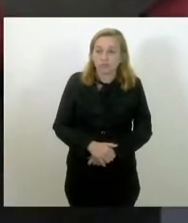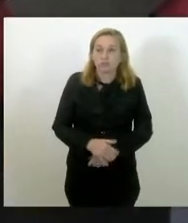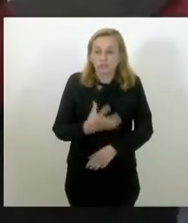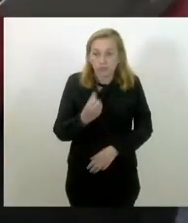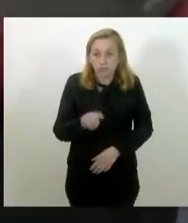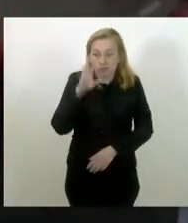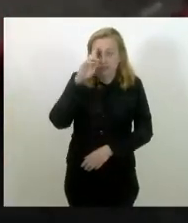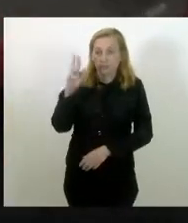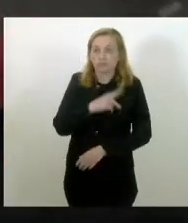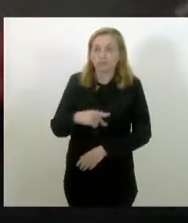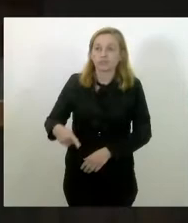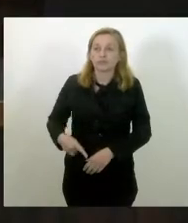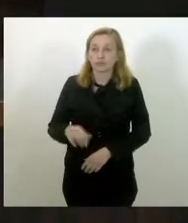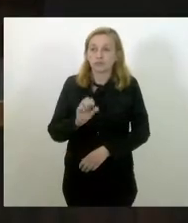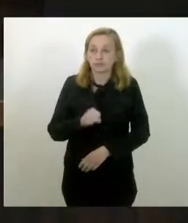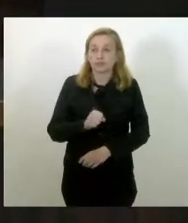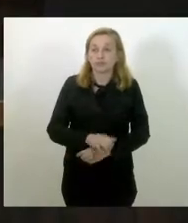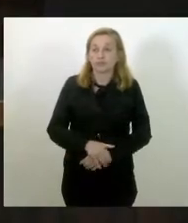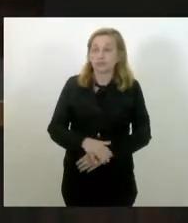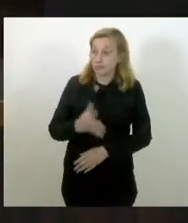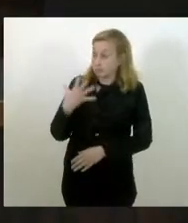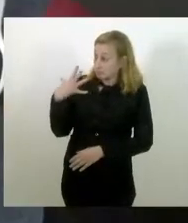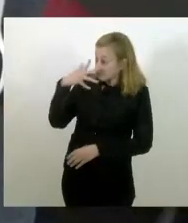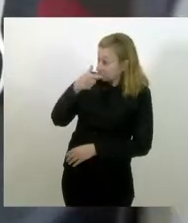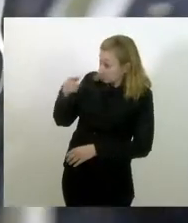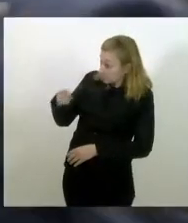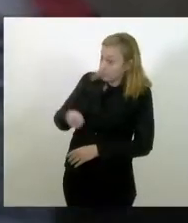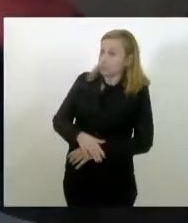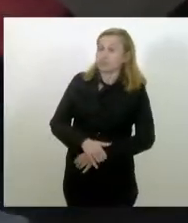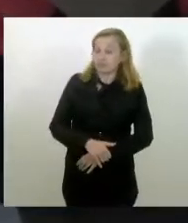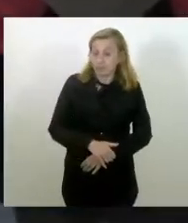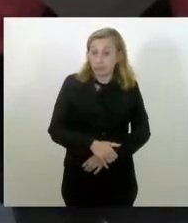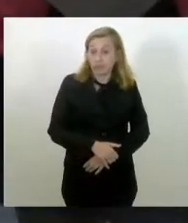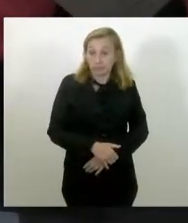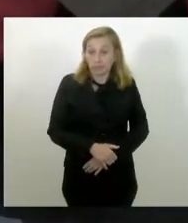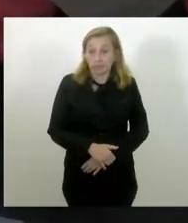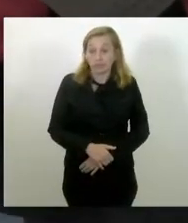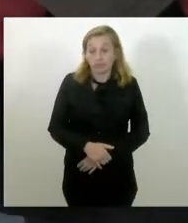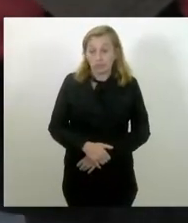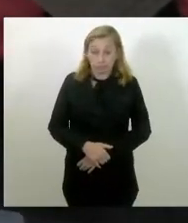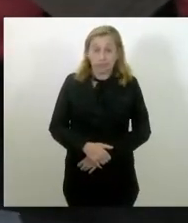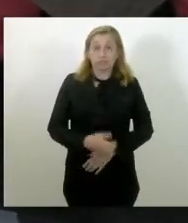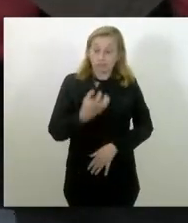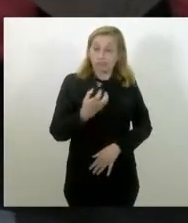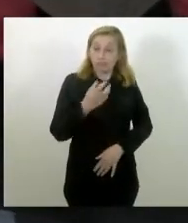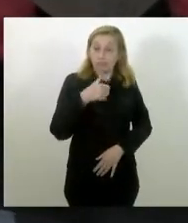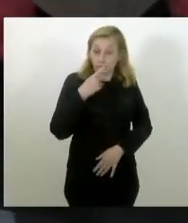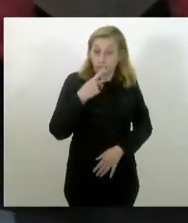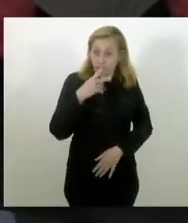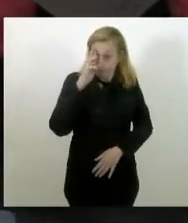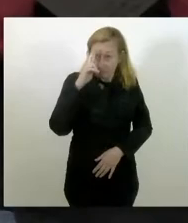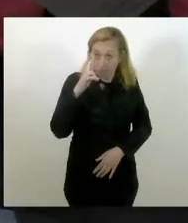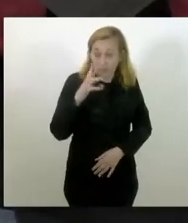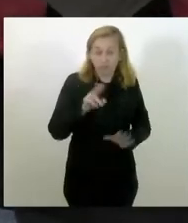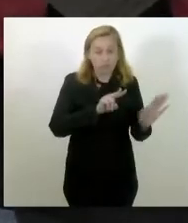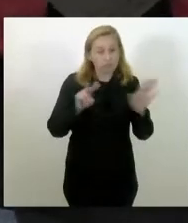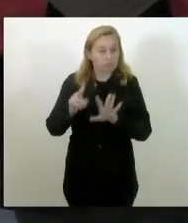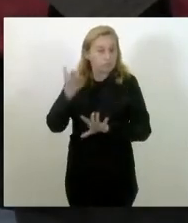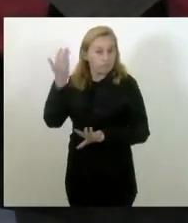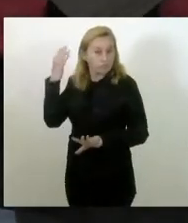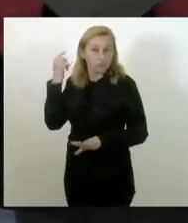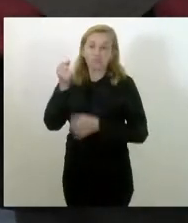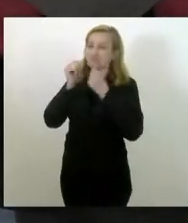favorável, presidente, sim. excelência está elegante. Gravata nova. E queria dizer para o senhor que o senhor, na semana passada,